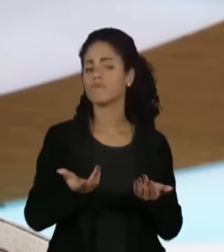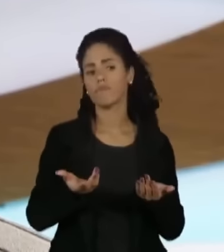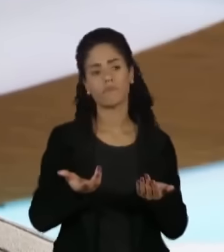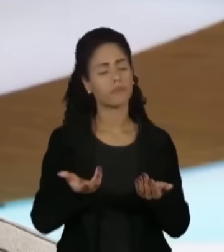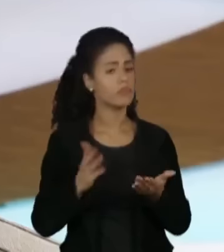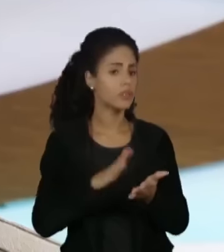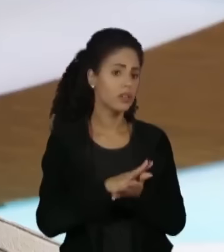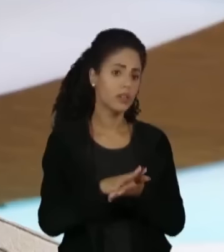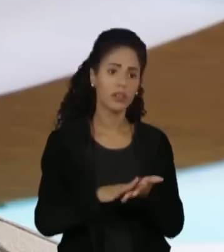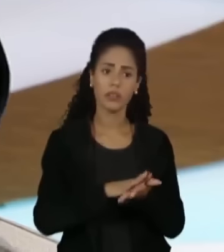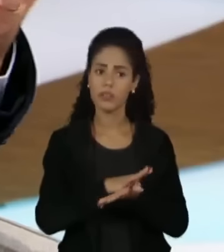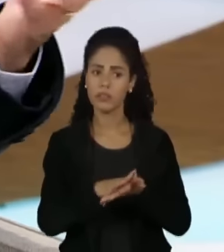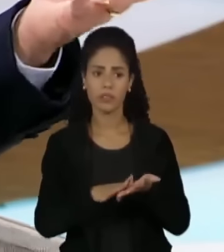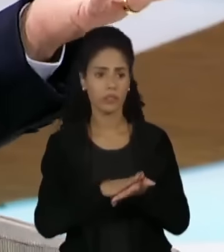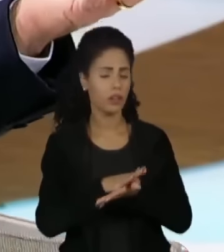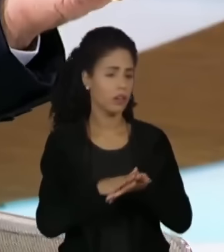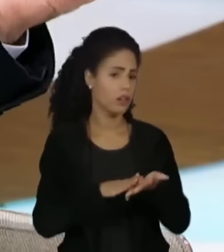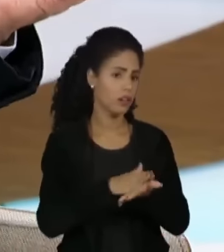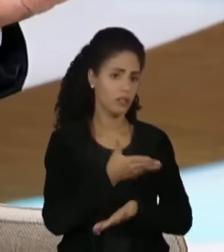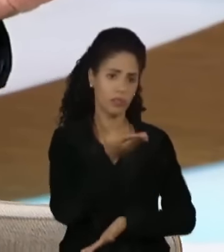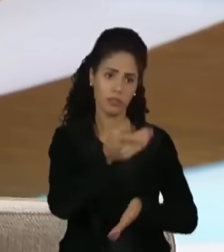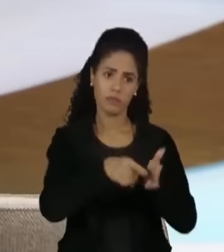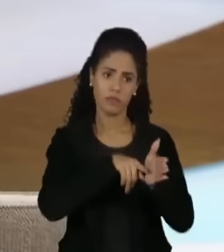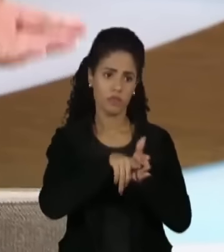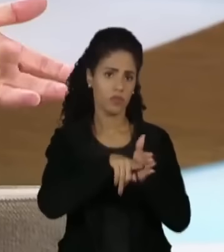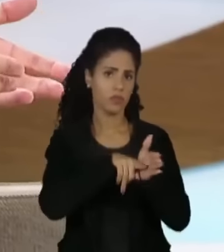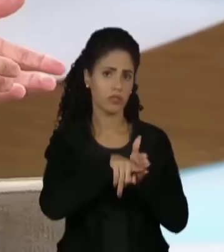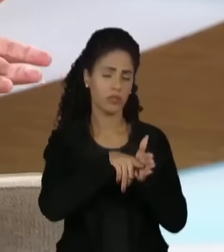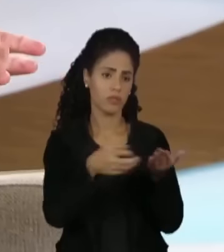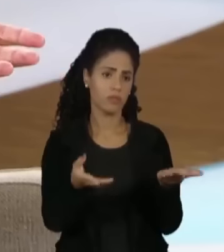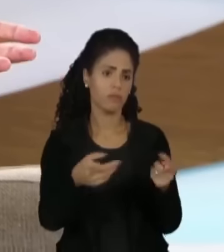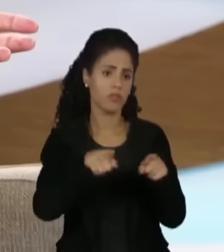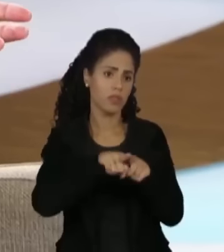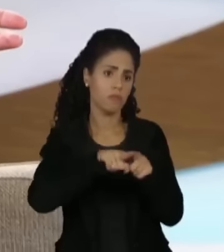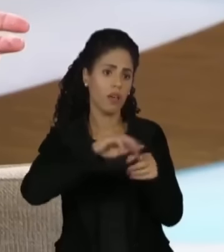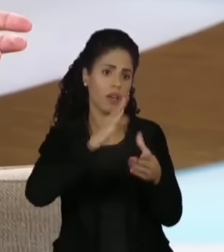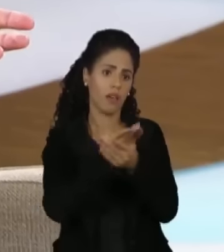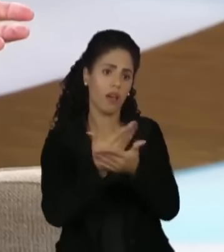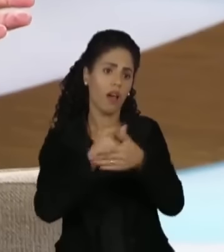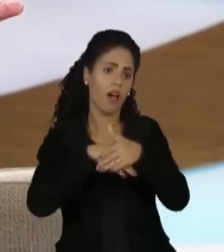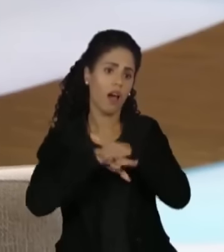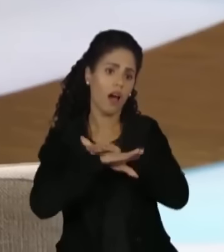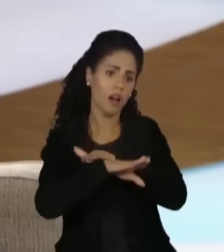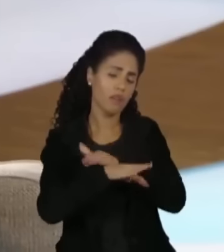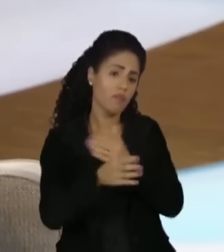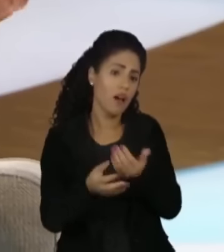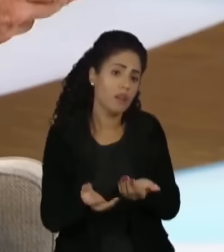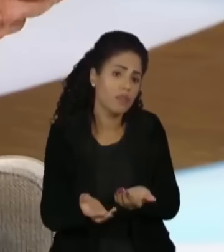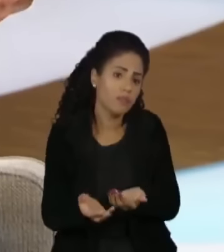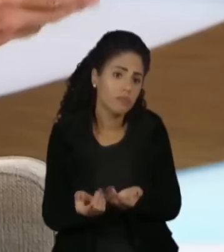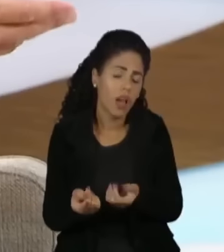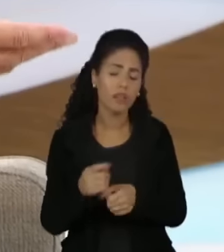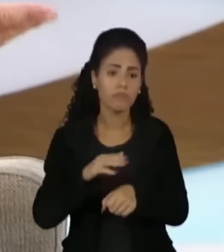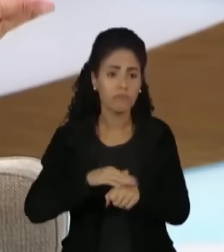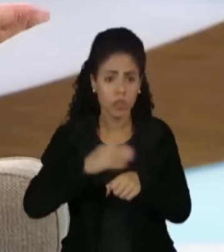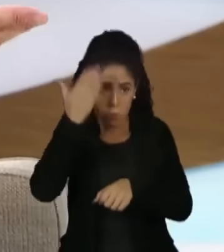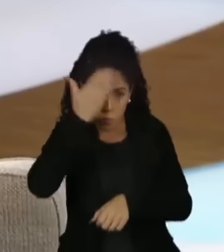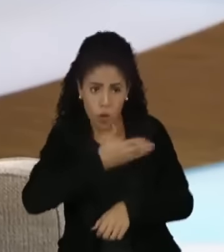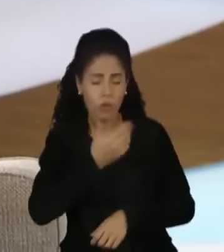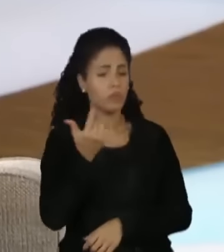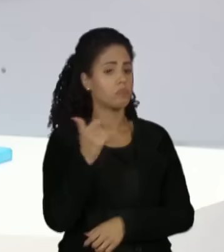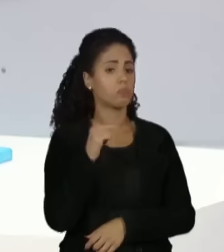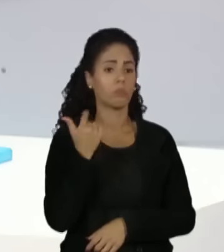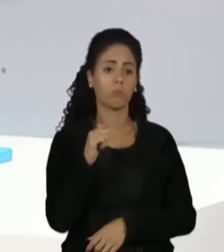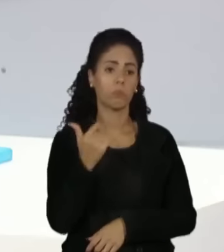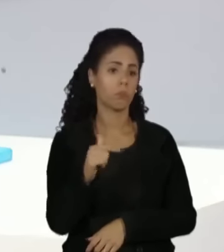Não tem absolutamente nada. Nada nessa investigação, tanto é que ela foi arquivada por questões processuais, mas na prática não teve nada. Não tem